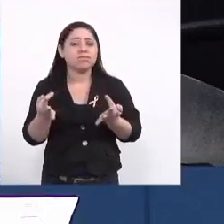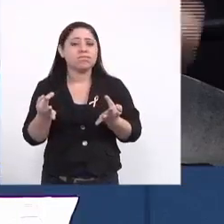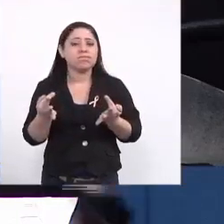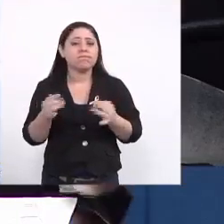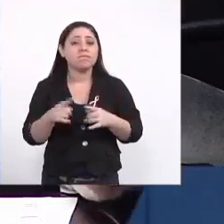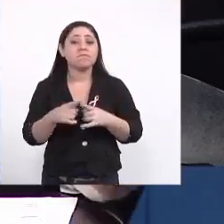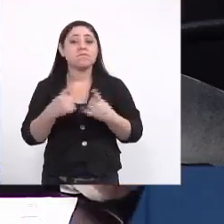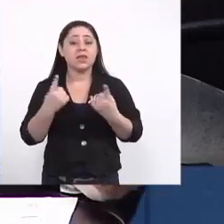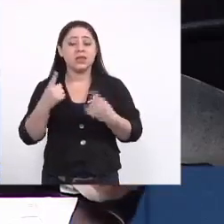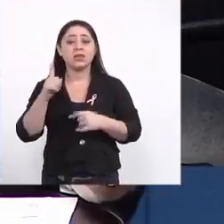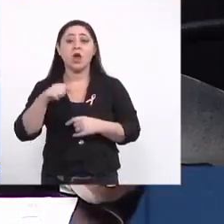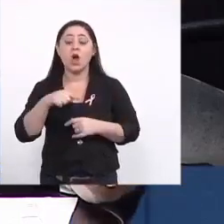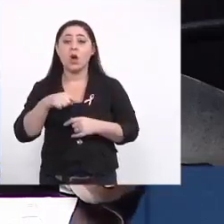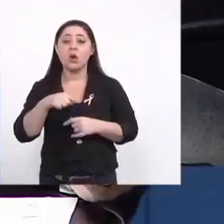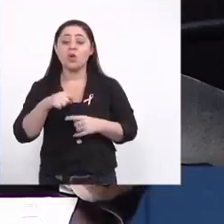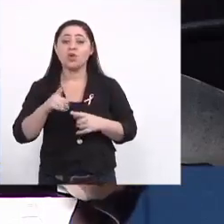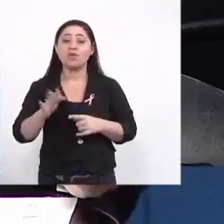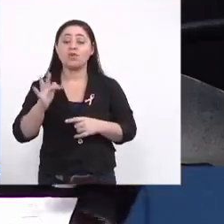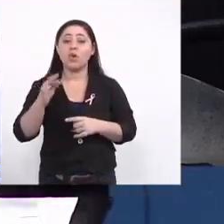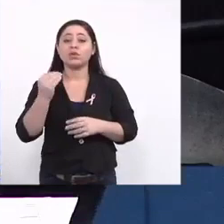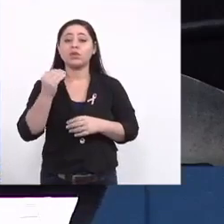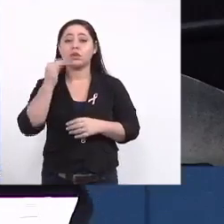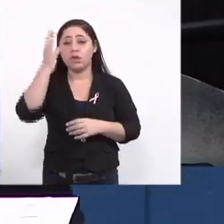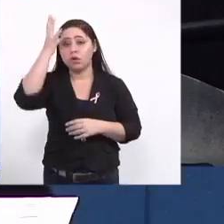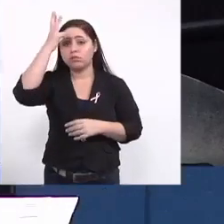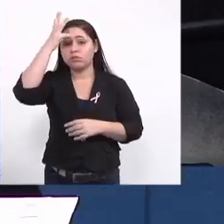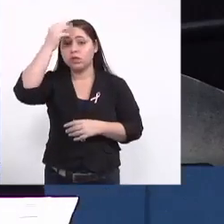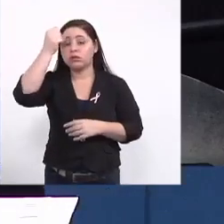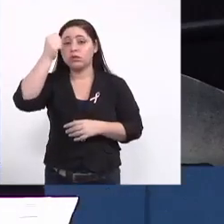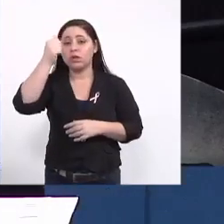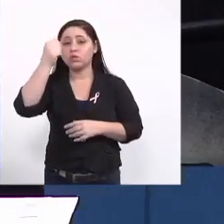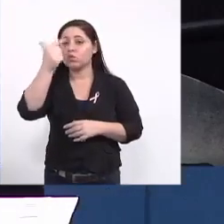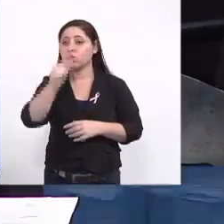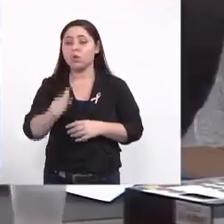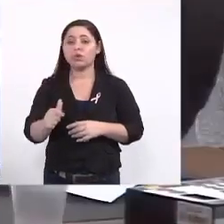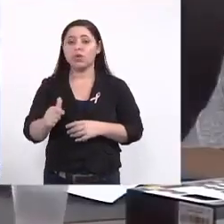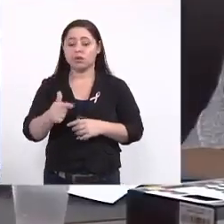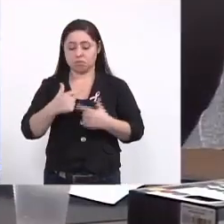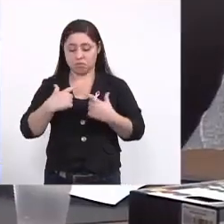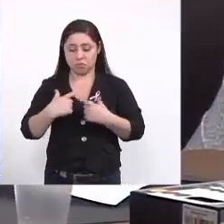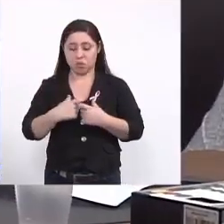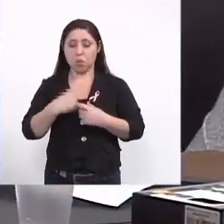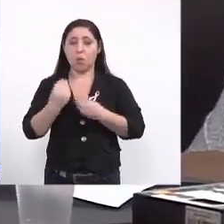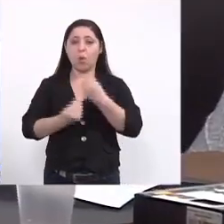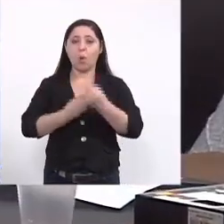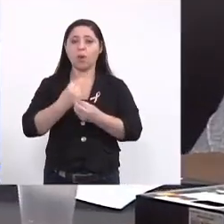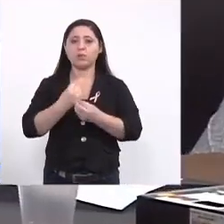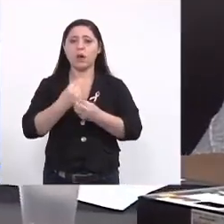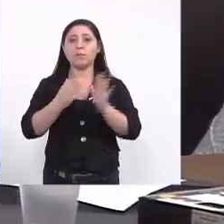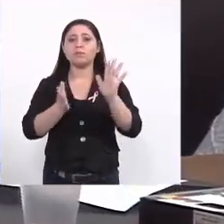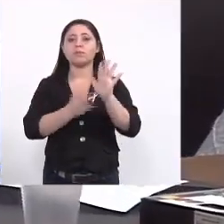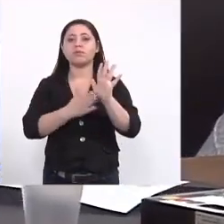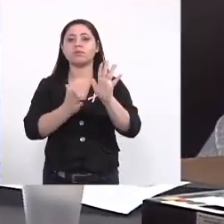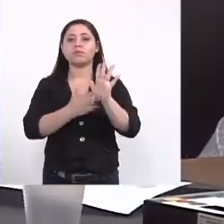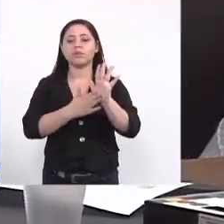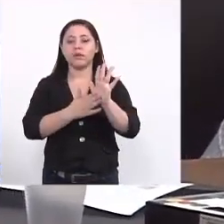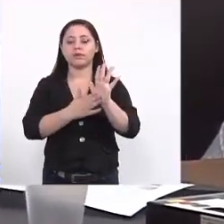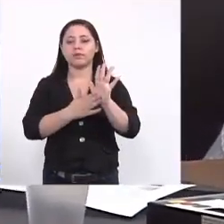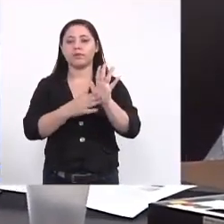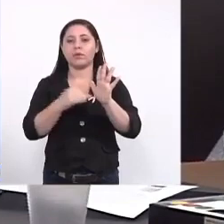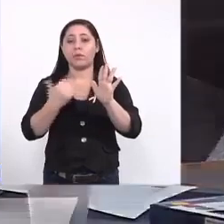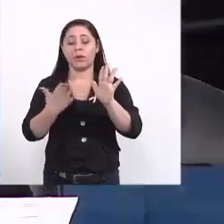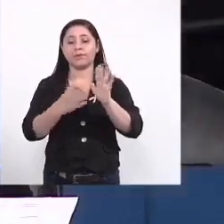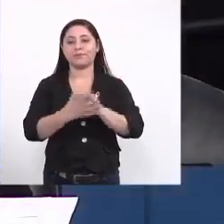olha a consequência tão grave de não ter uma identificação qual foi a nossa proposta de encaminhamento